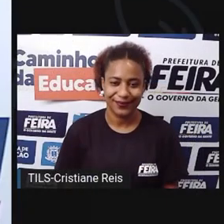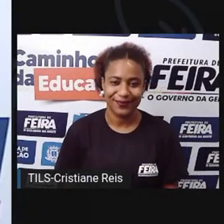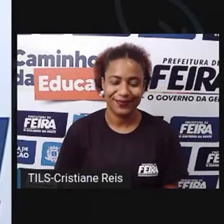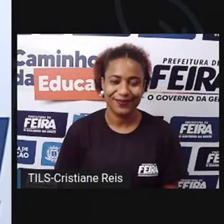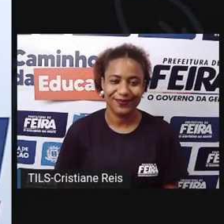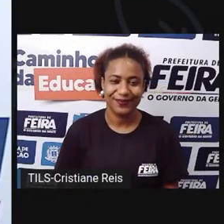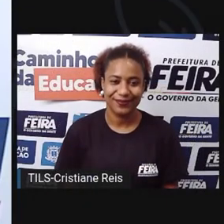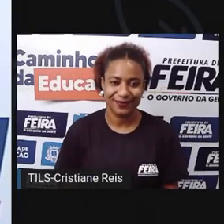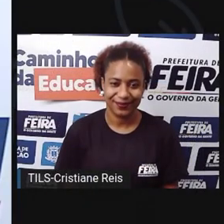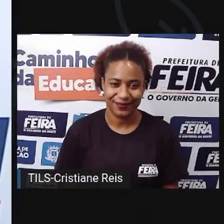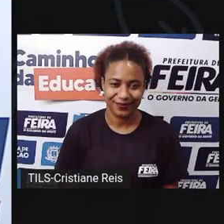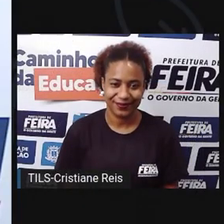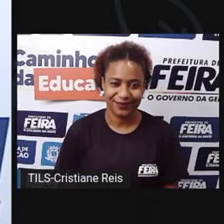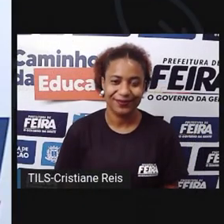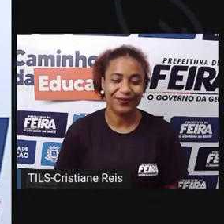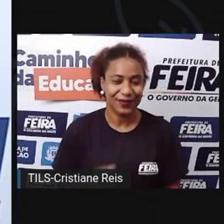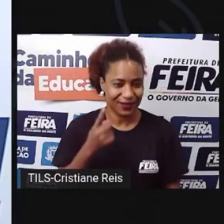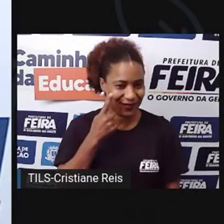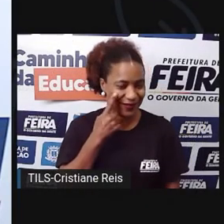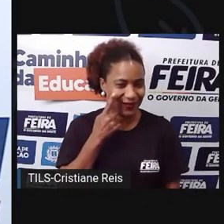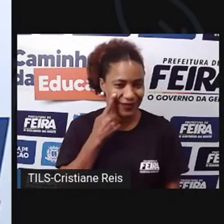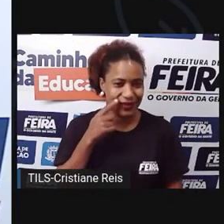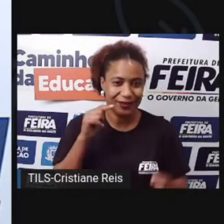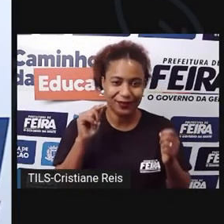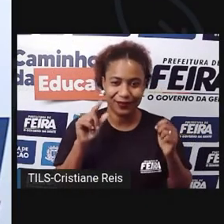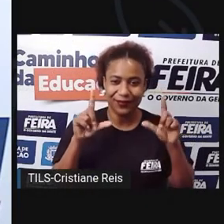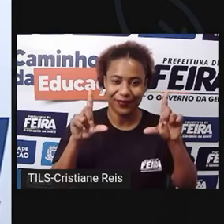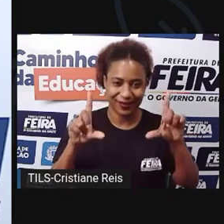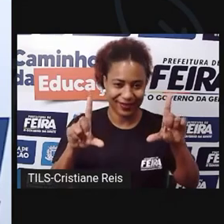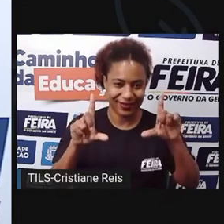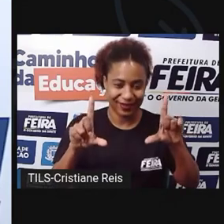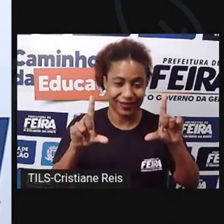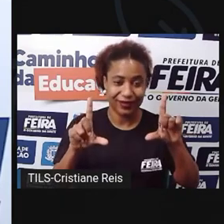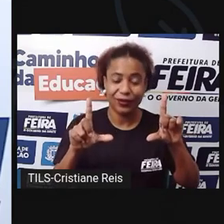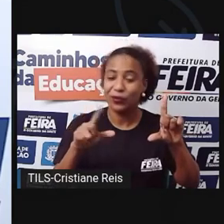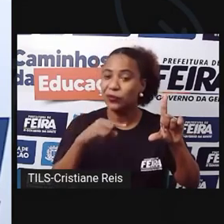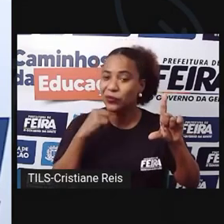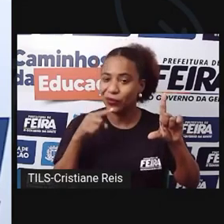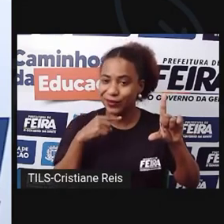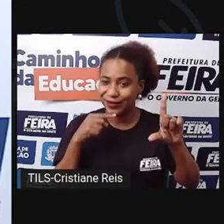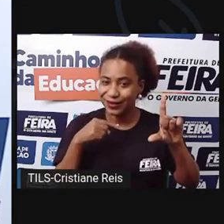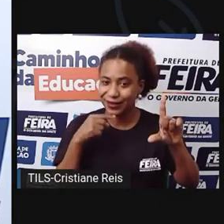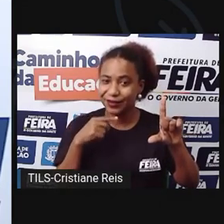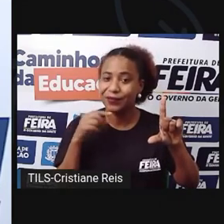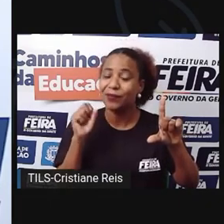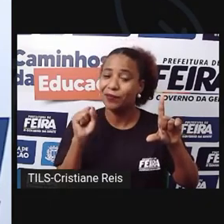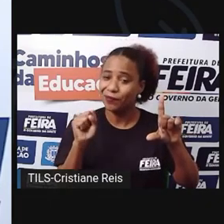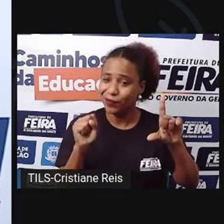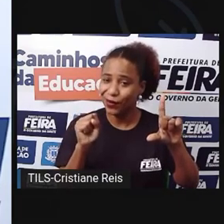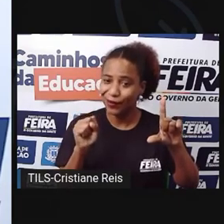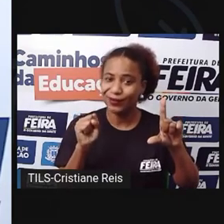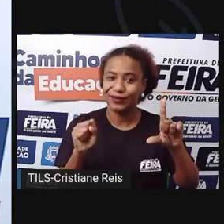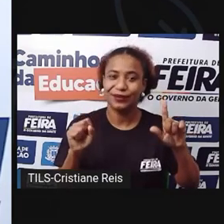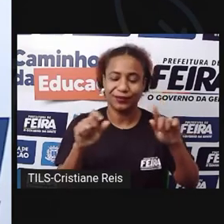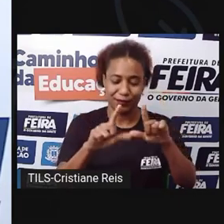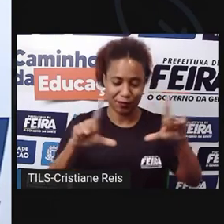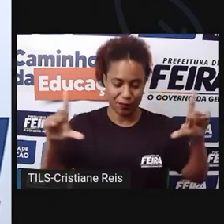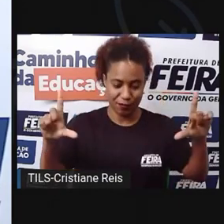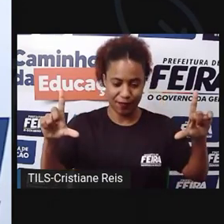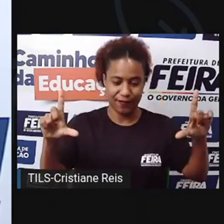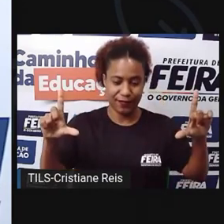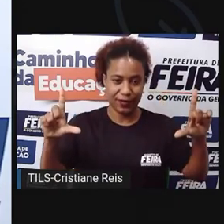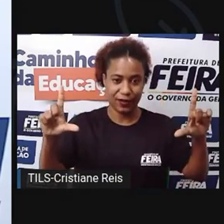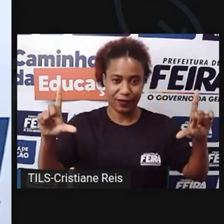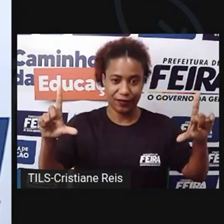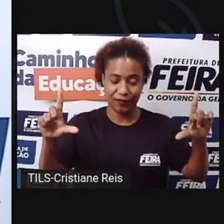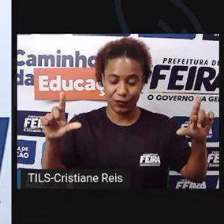Então pega aí o seu quadrado, né? Se você não conseguir formar um quadrado perfeito, você pega o retângulo, né? E dobra, ó,